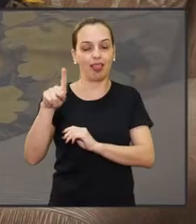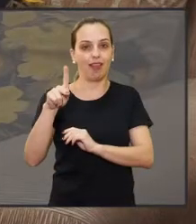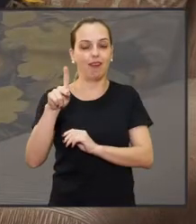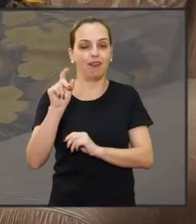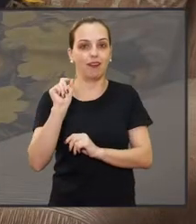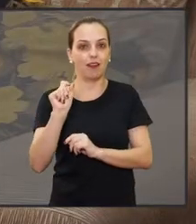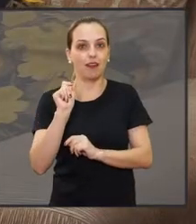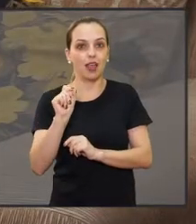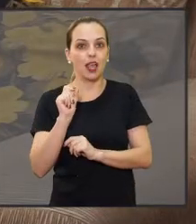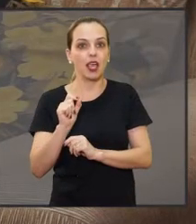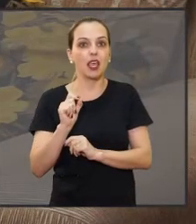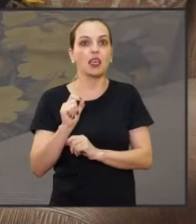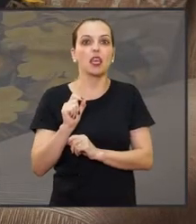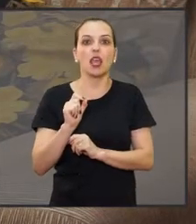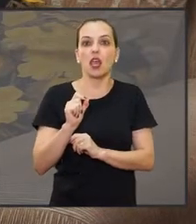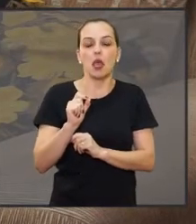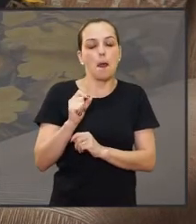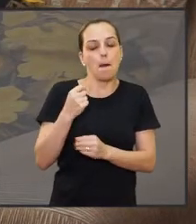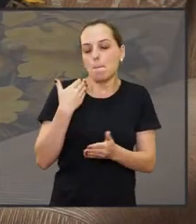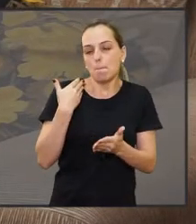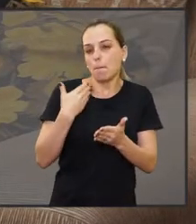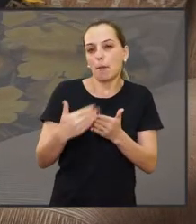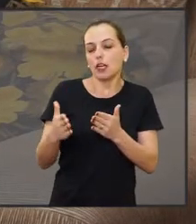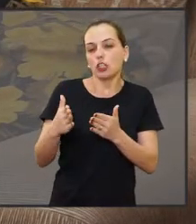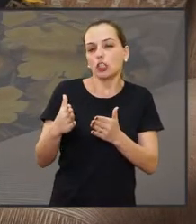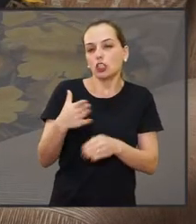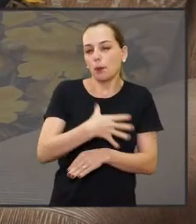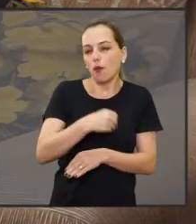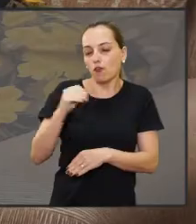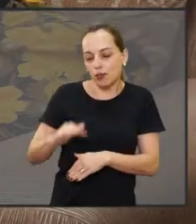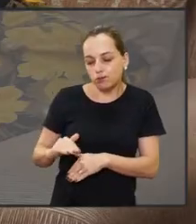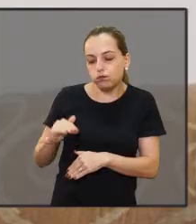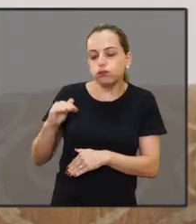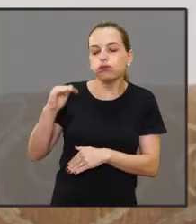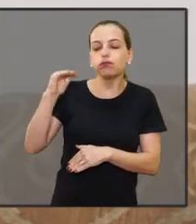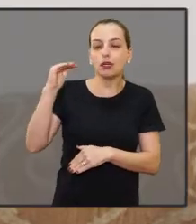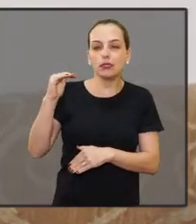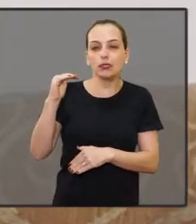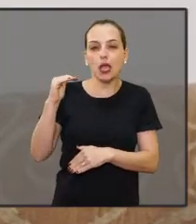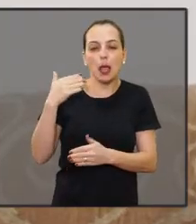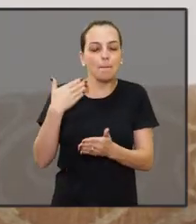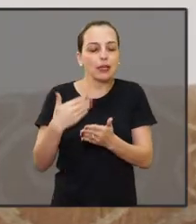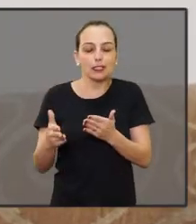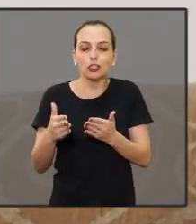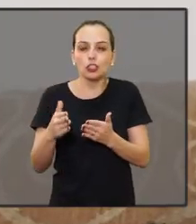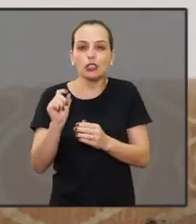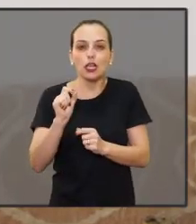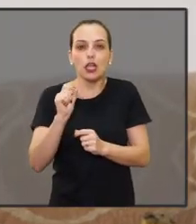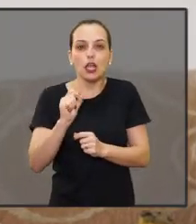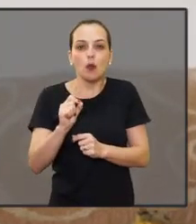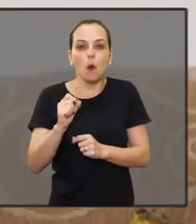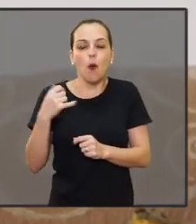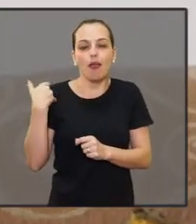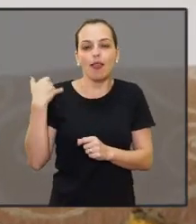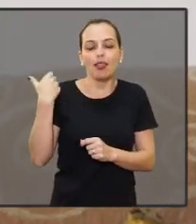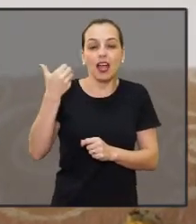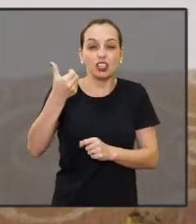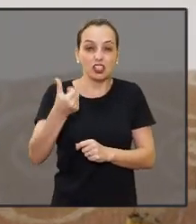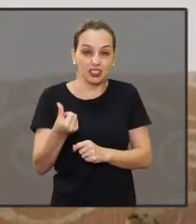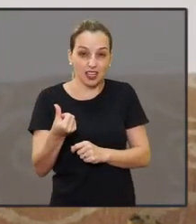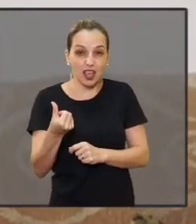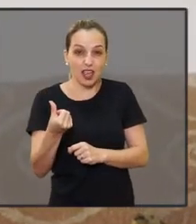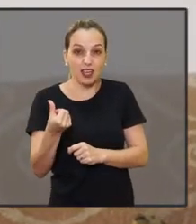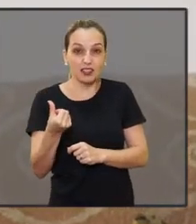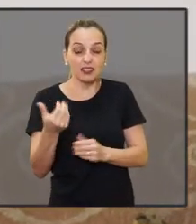Acabei indo presa, fiquei todo esse tempo, perdi a infância no meu filho. Meu filho cresceu, eu fui presa no meu filho tinha seis anos,